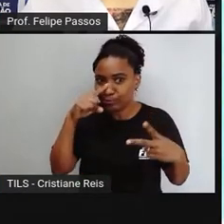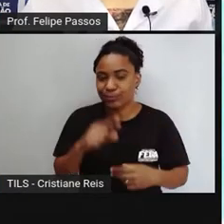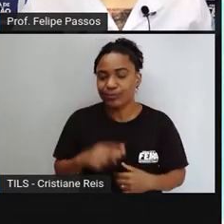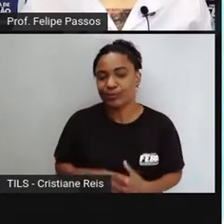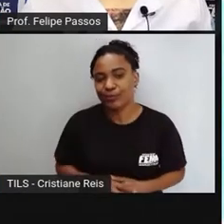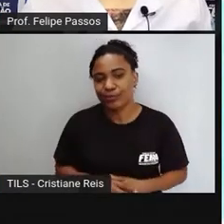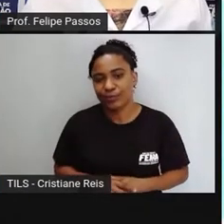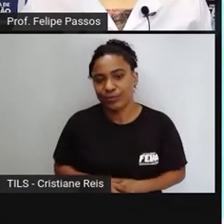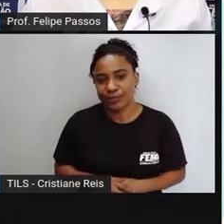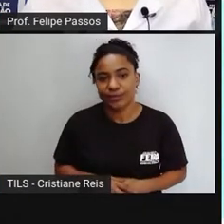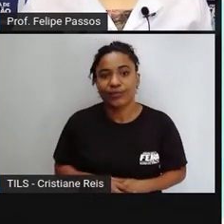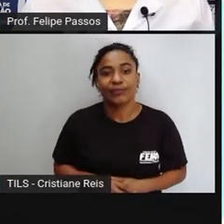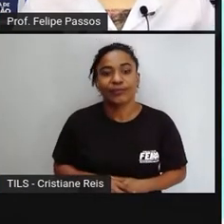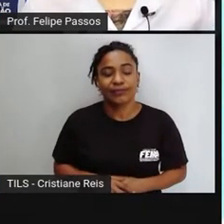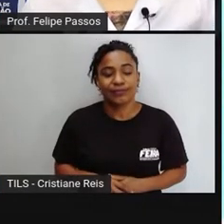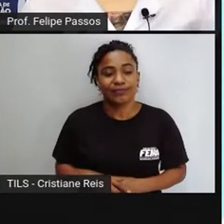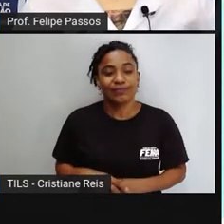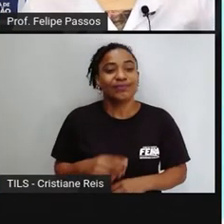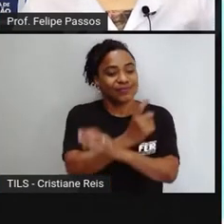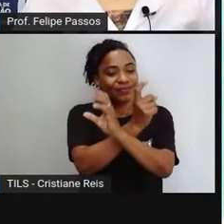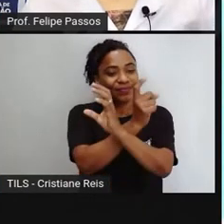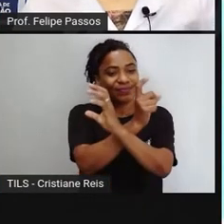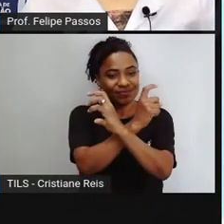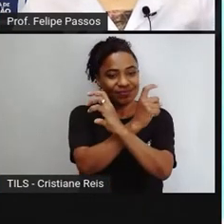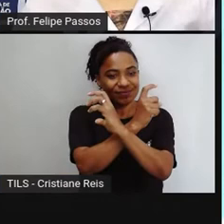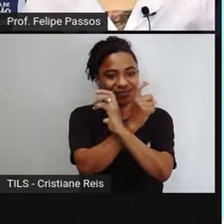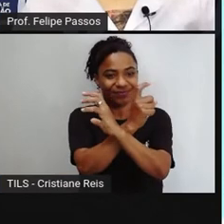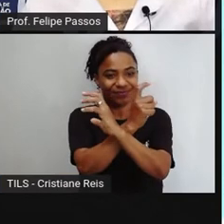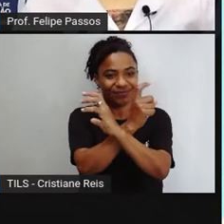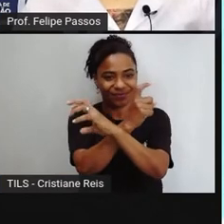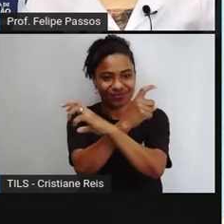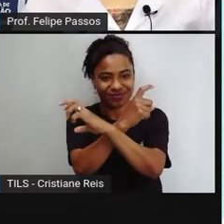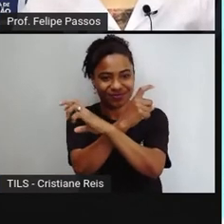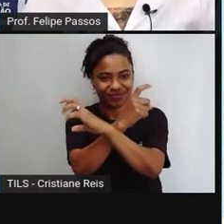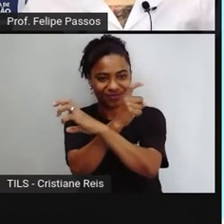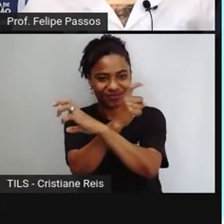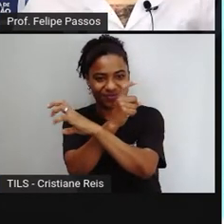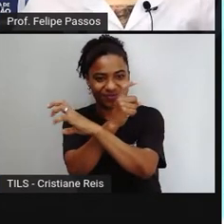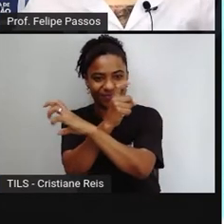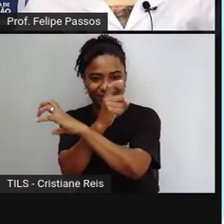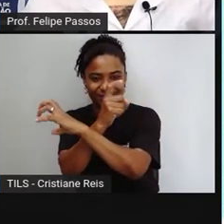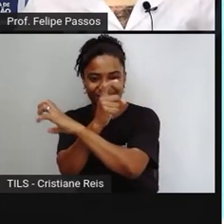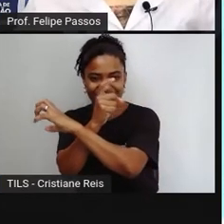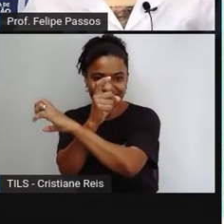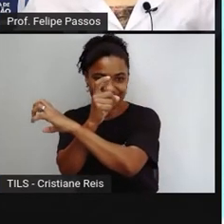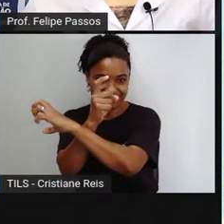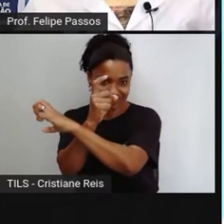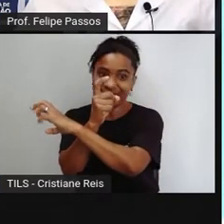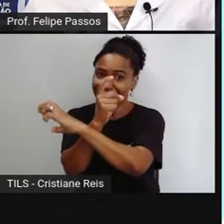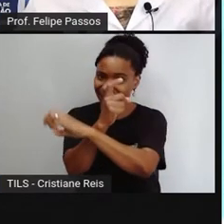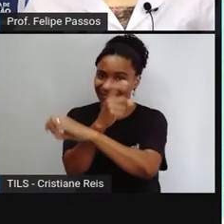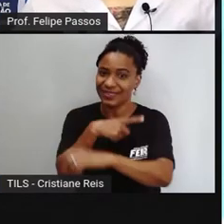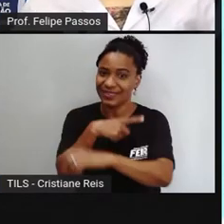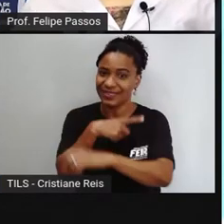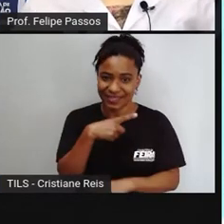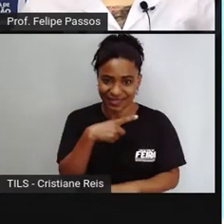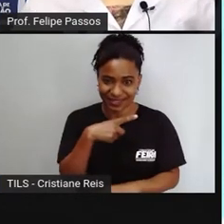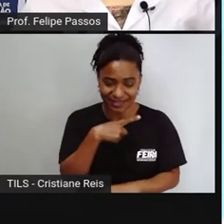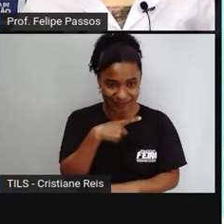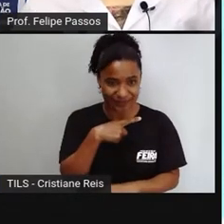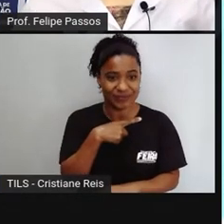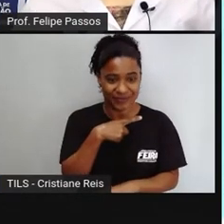E os escorpiões? Chega a dar medo olhar para uma imagem dessa, né? Pois os escorpiões, eles são parentes das aranhas,